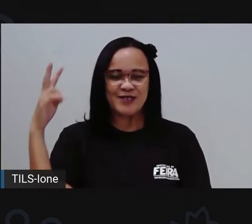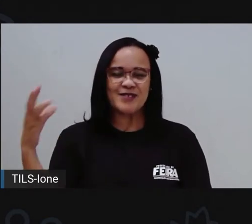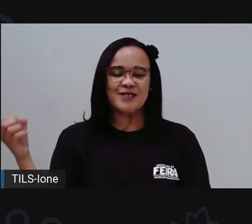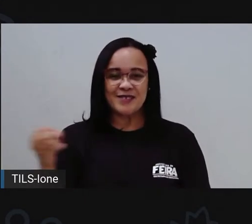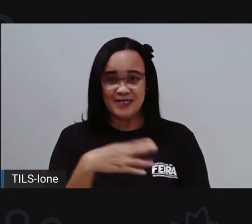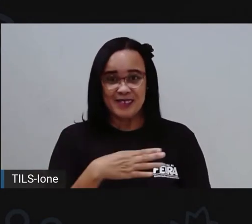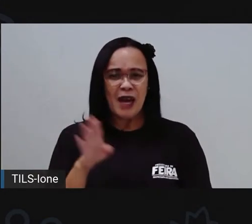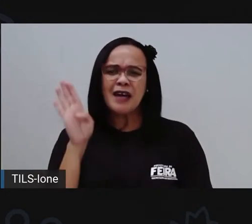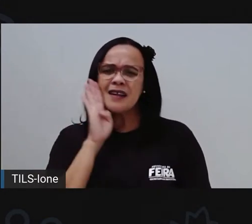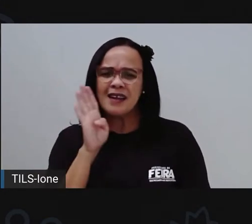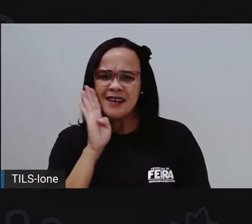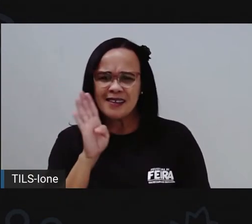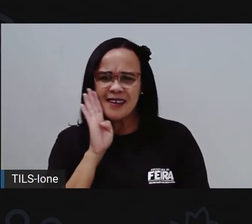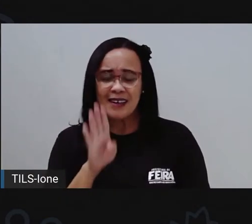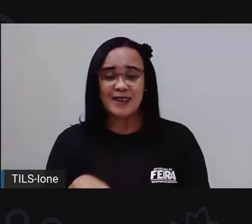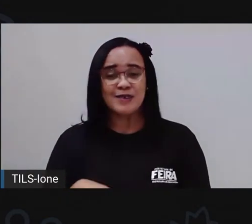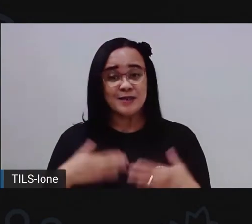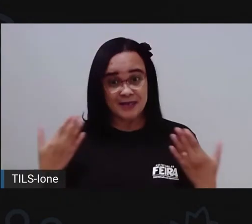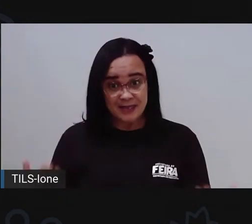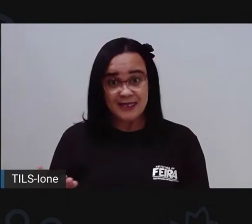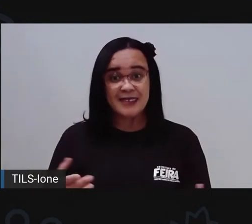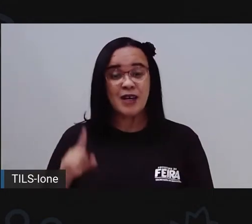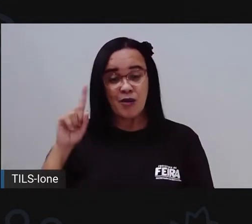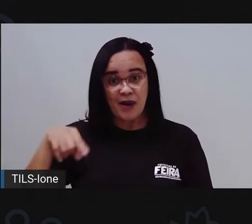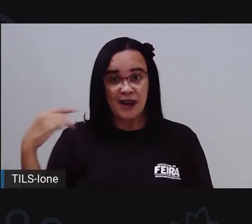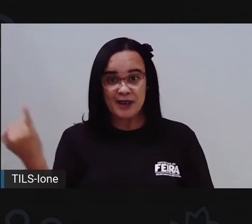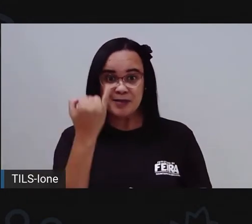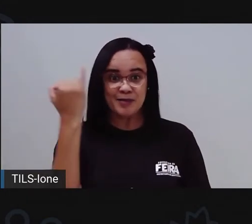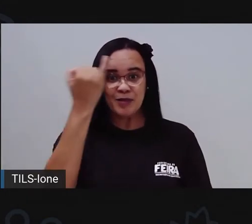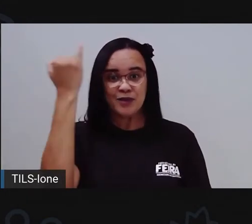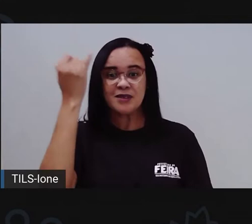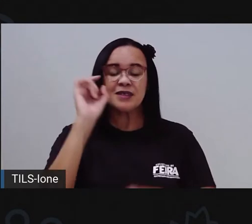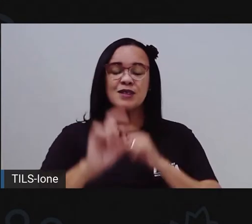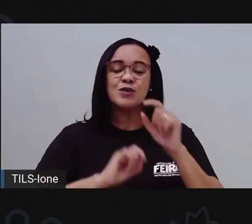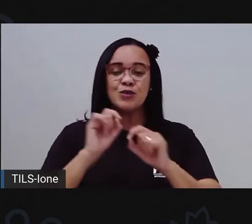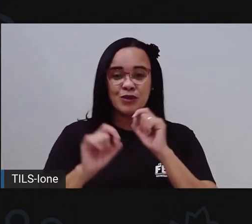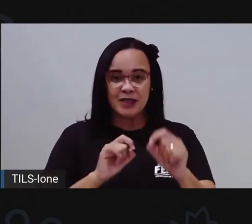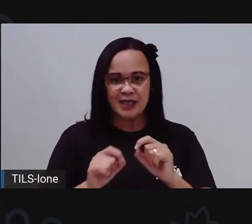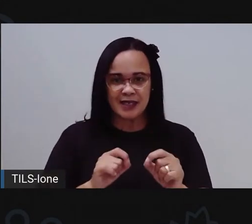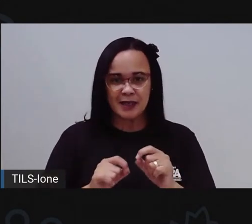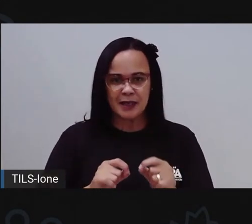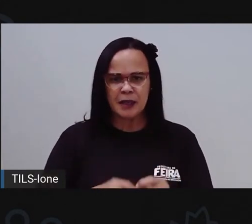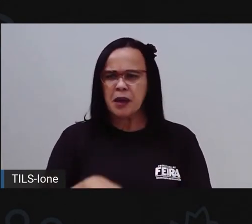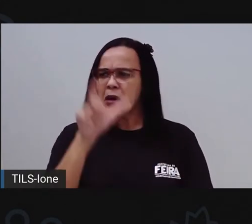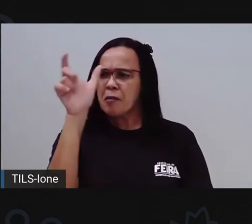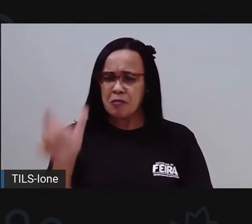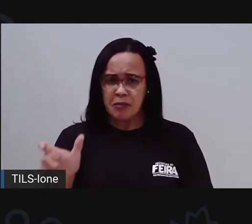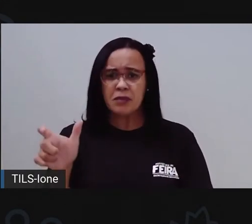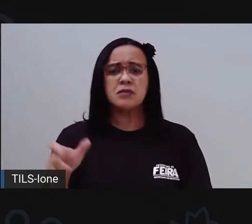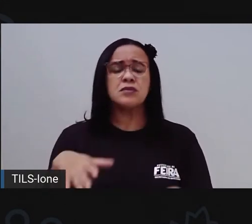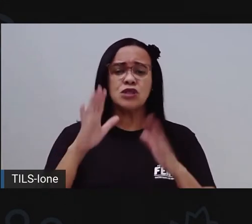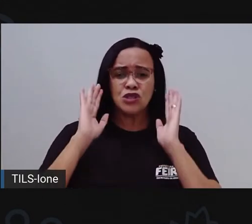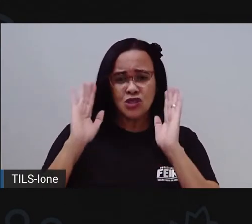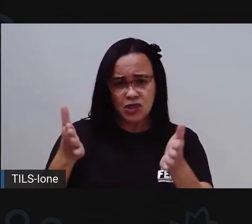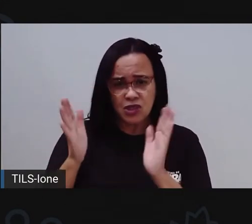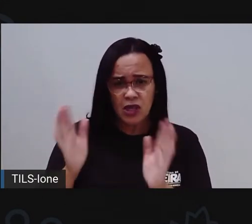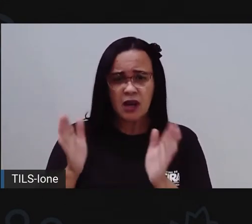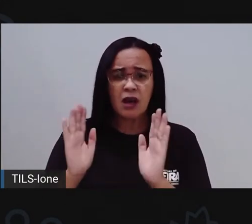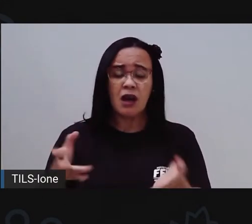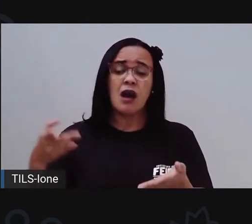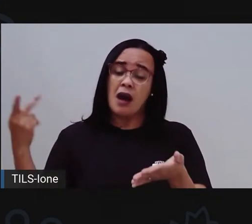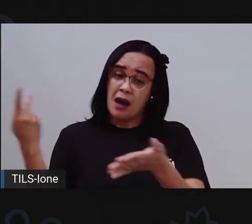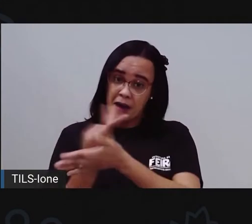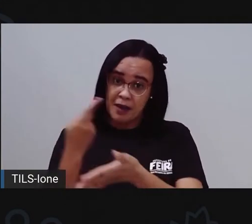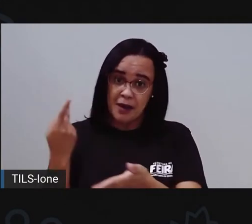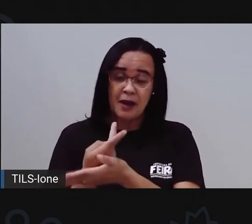Legal, né? Bem interessante a gente ver. Quem aí nunca teve medo de errar? Até a pró, que é adulta, a gente fica